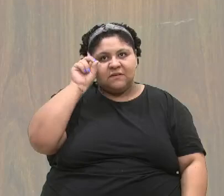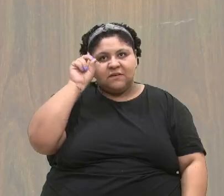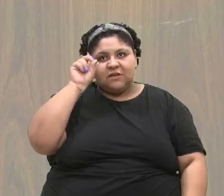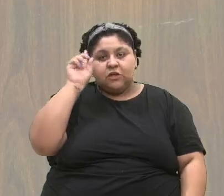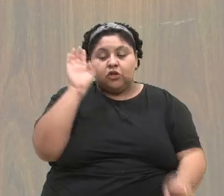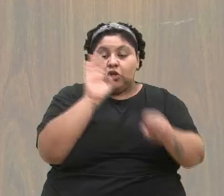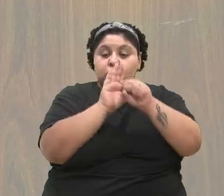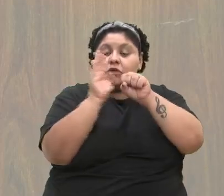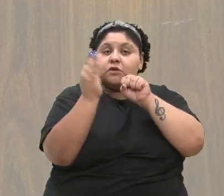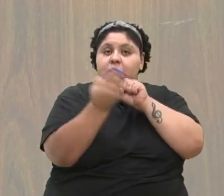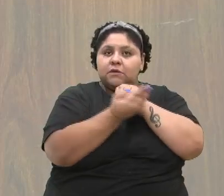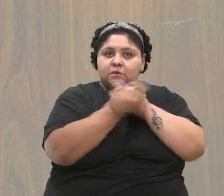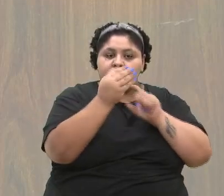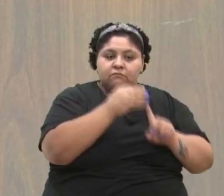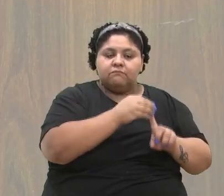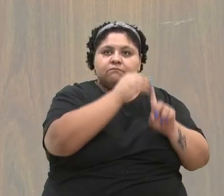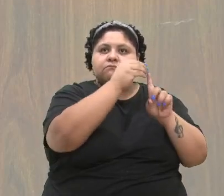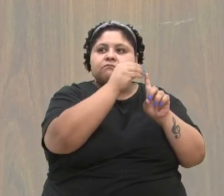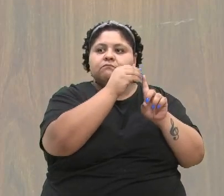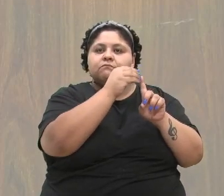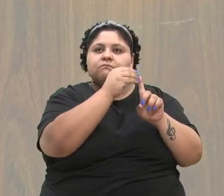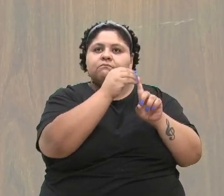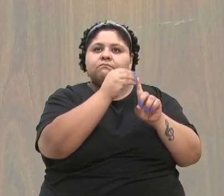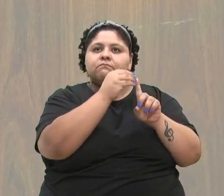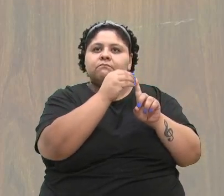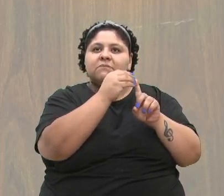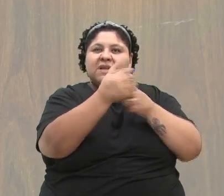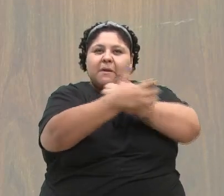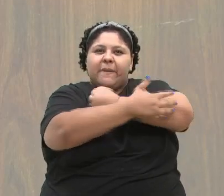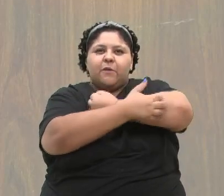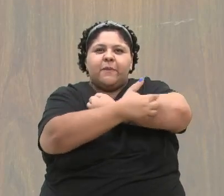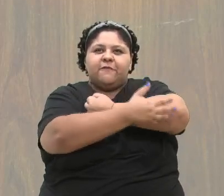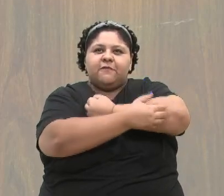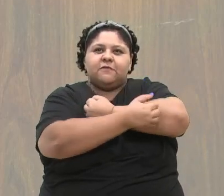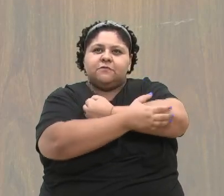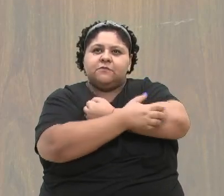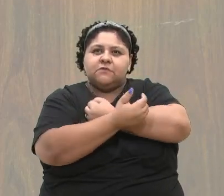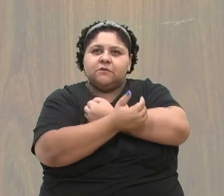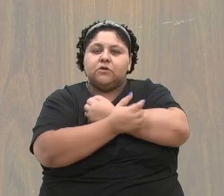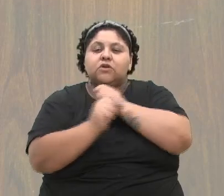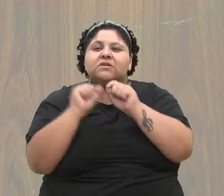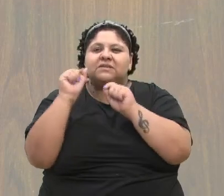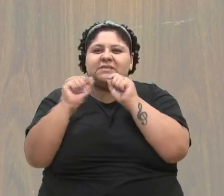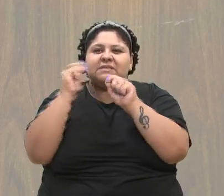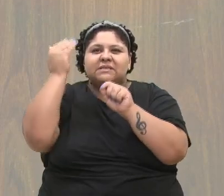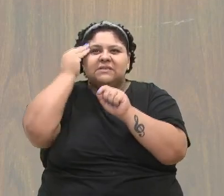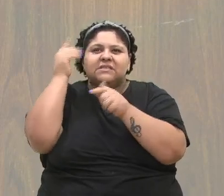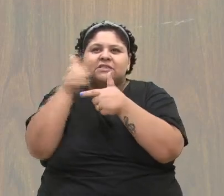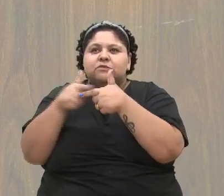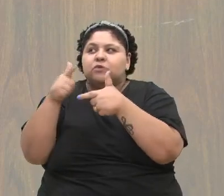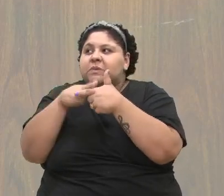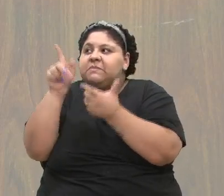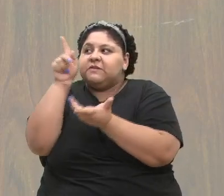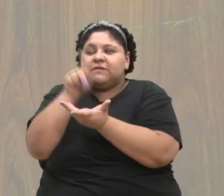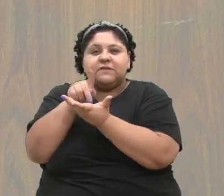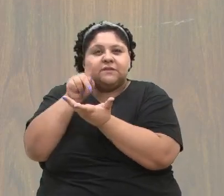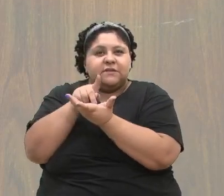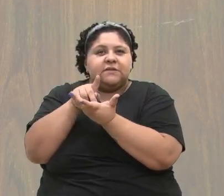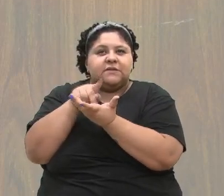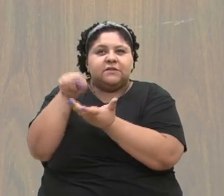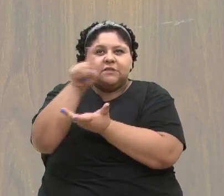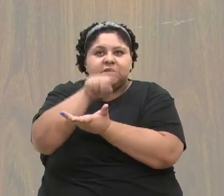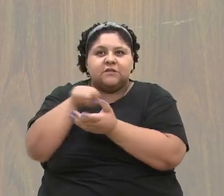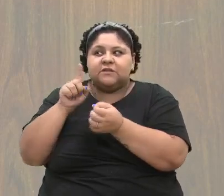bairros, principalmente dos nossos bairros periféricos, que sabem quais são os problemas reais da nossa